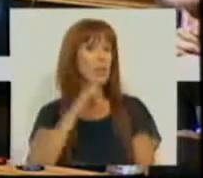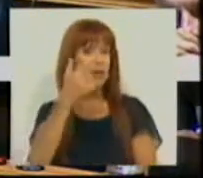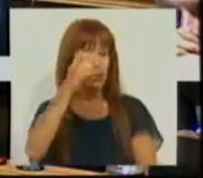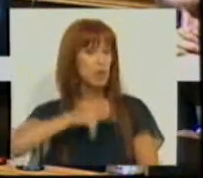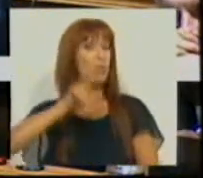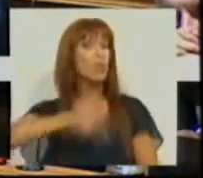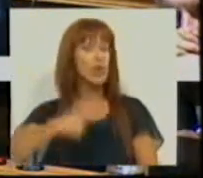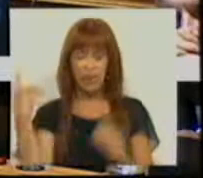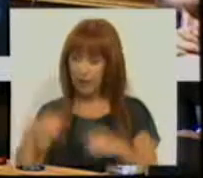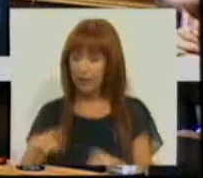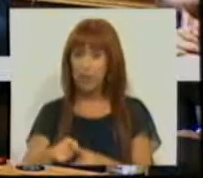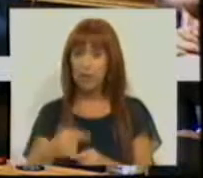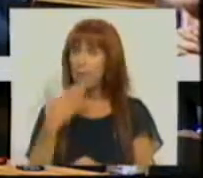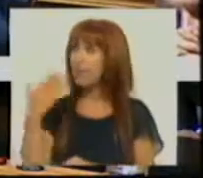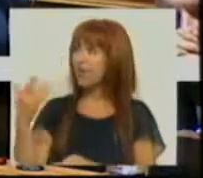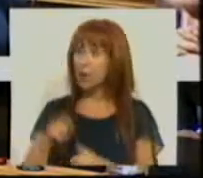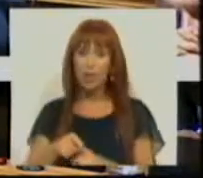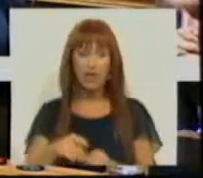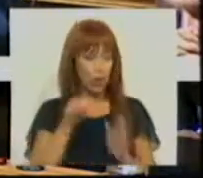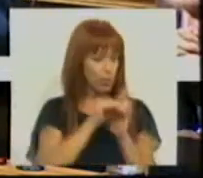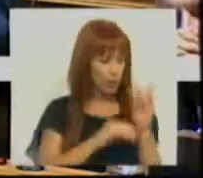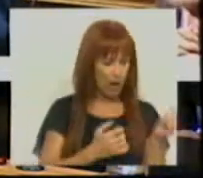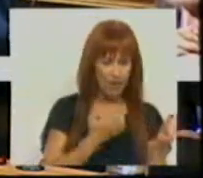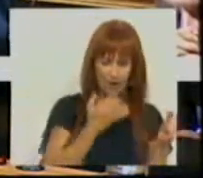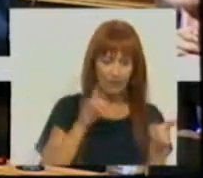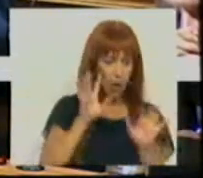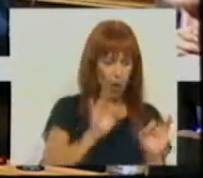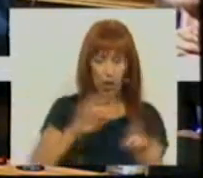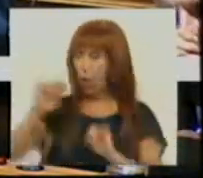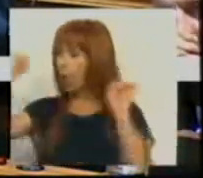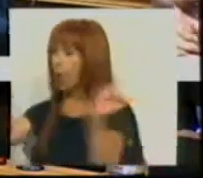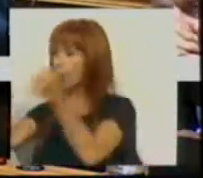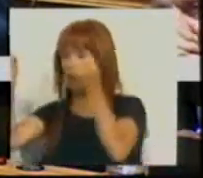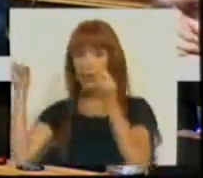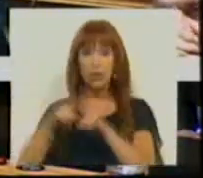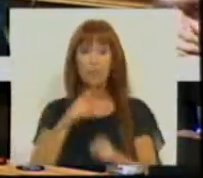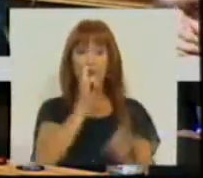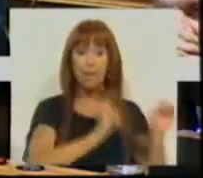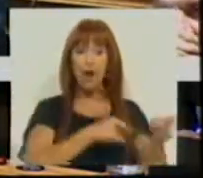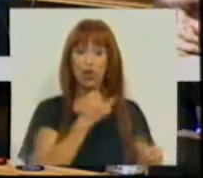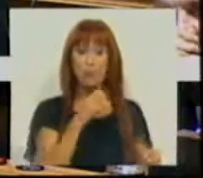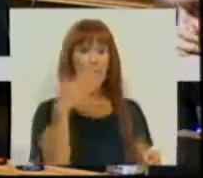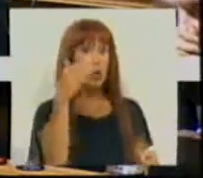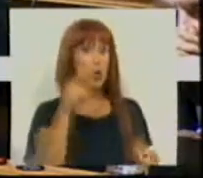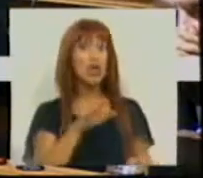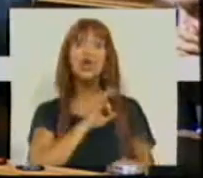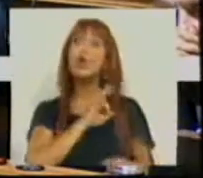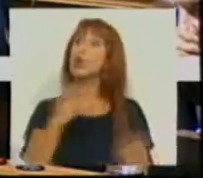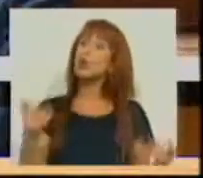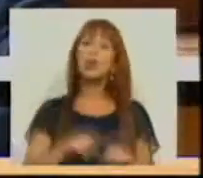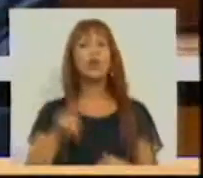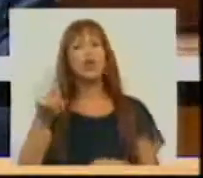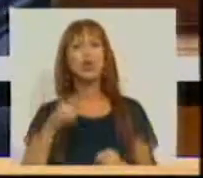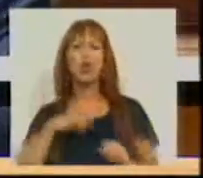portugueses tiveram que decidir entre um programa cautelar ou um resgate foi em Março de 2011. E os senhores